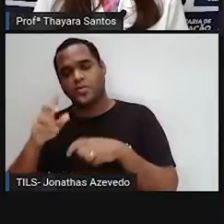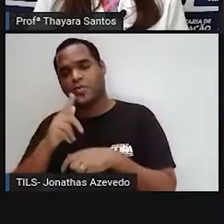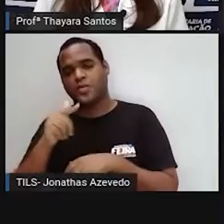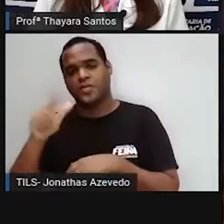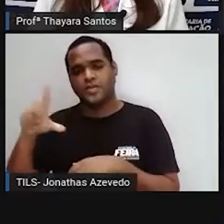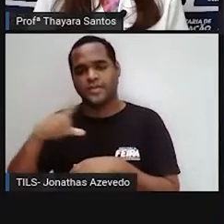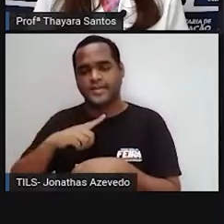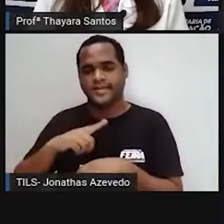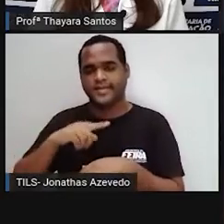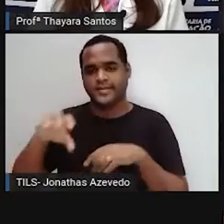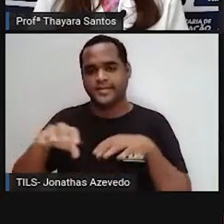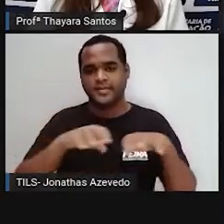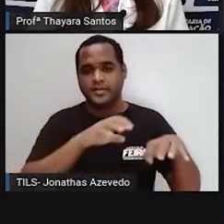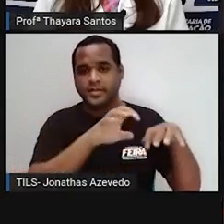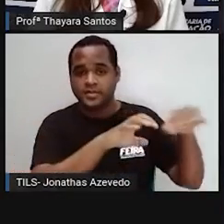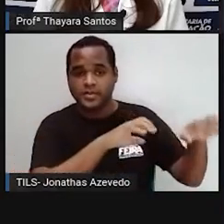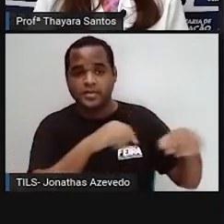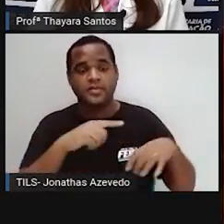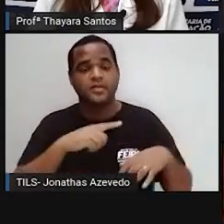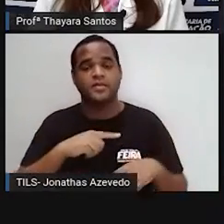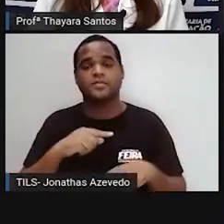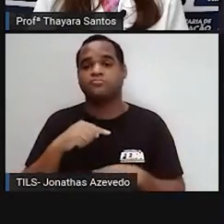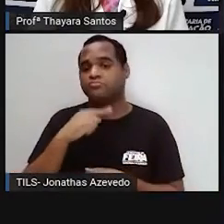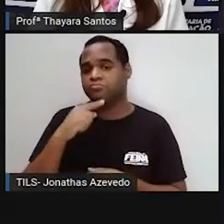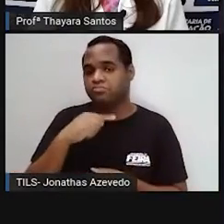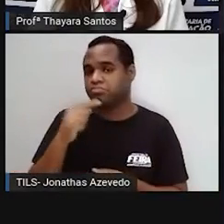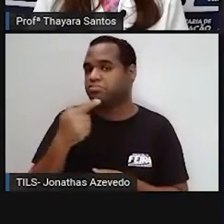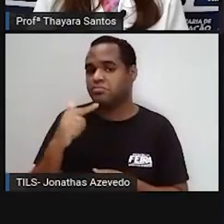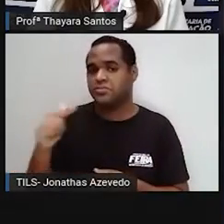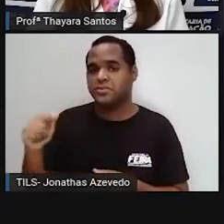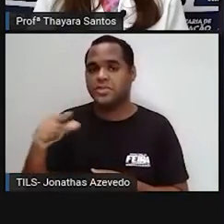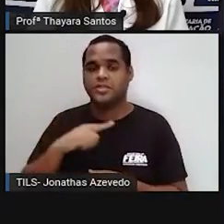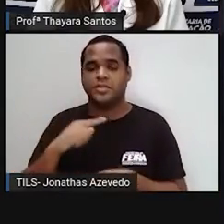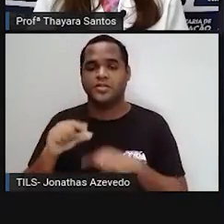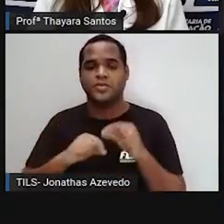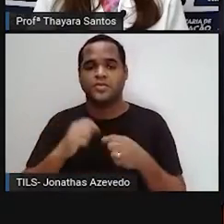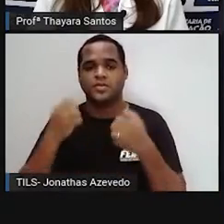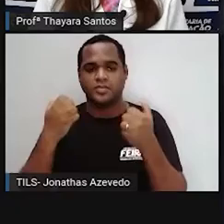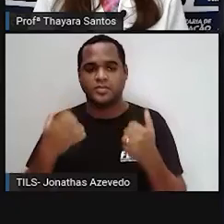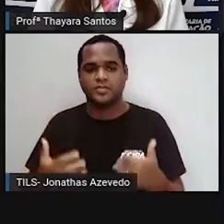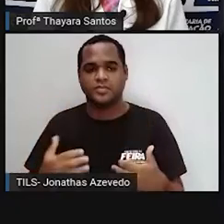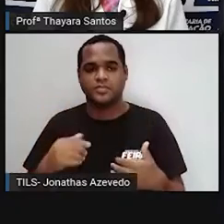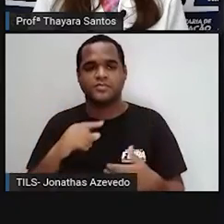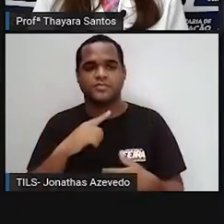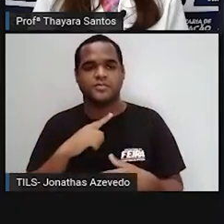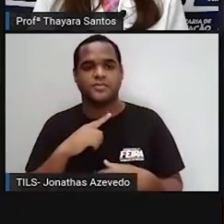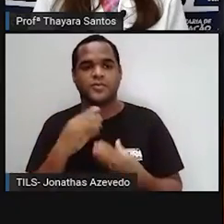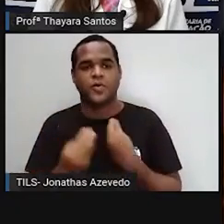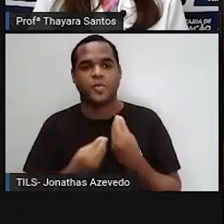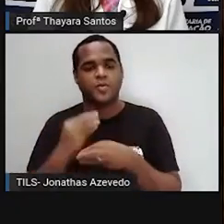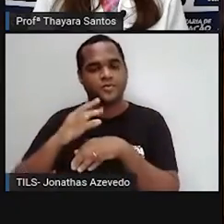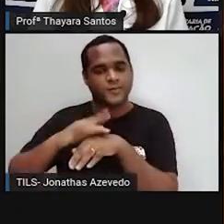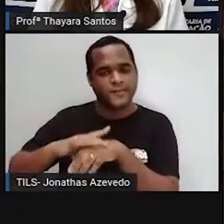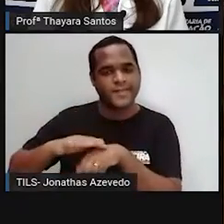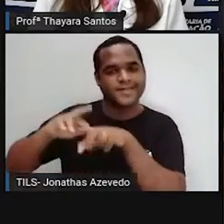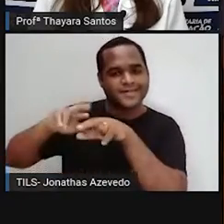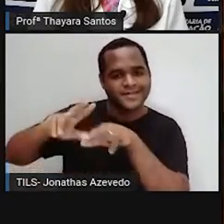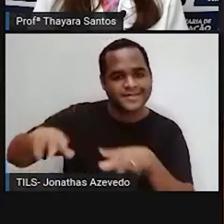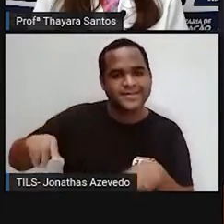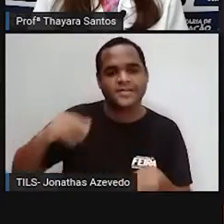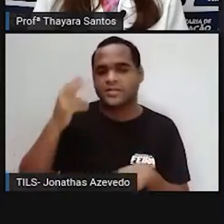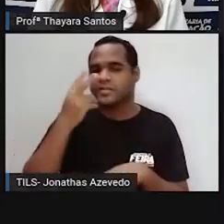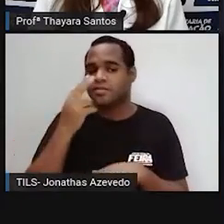nas regiões temperadas não tem essa doença lá. Essas doenças estão tendendo a subir